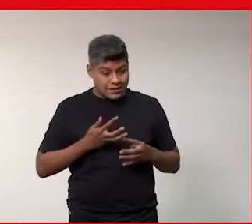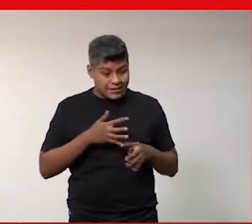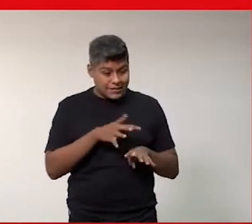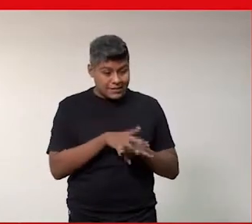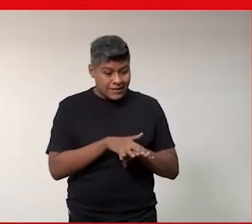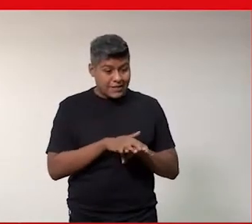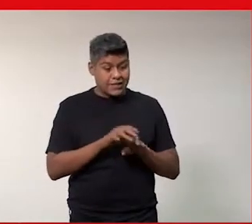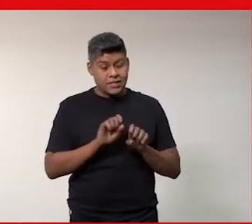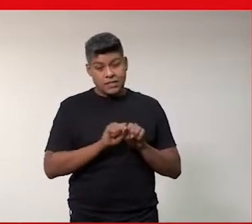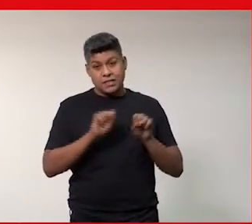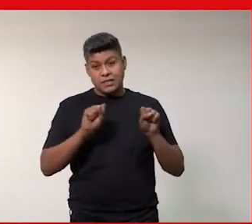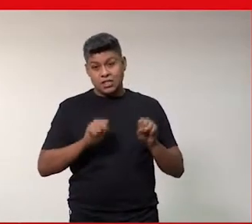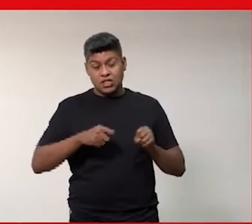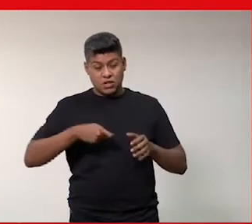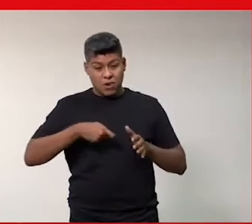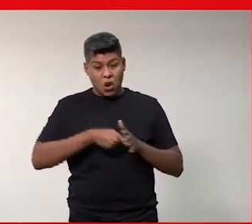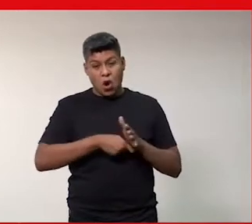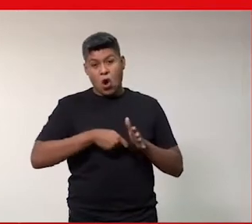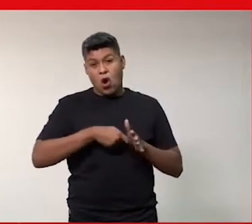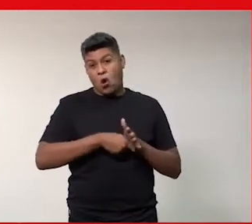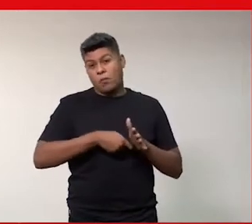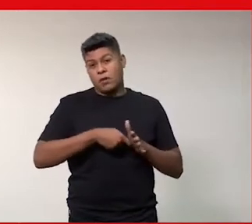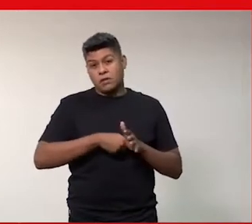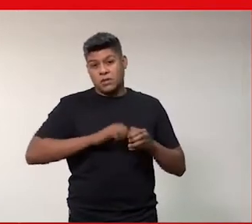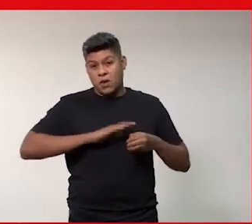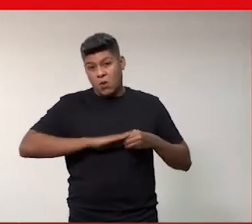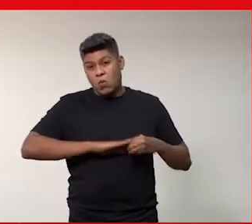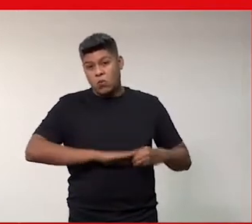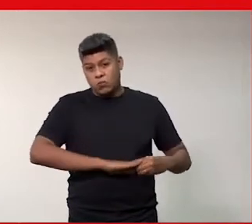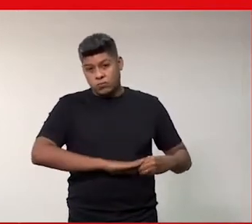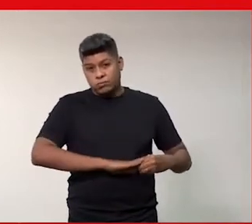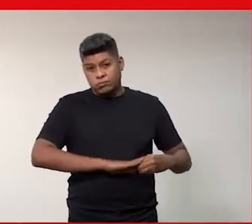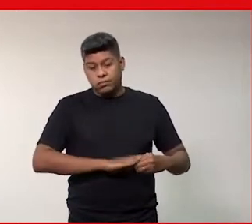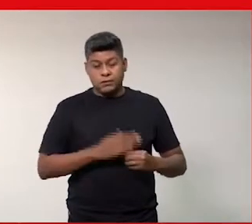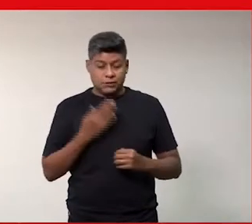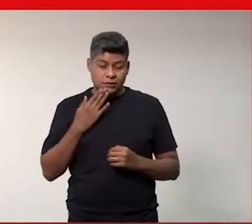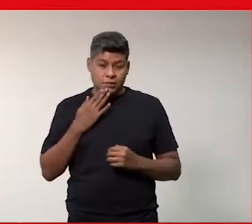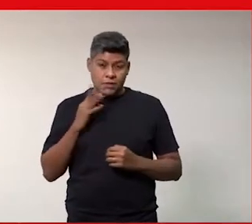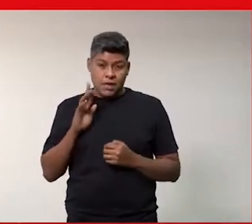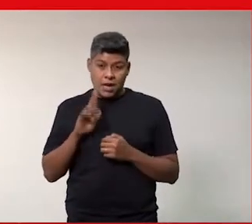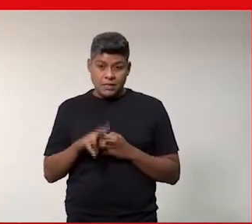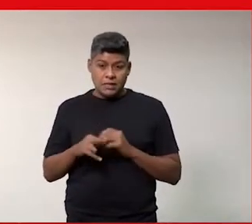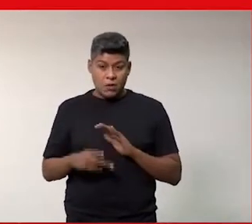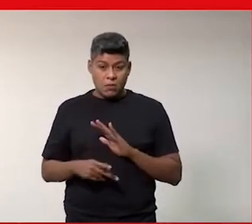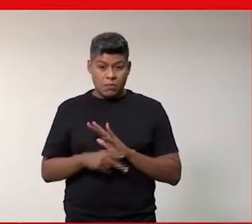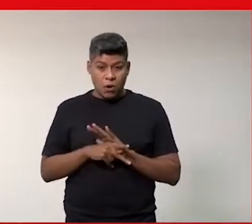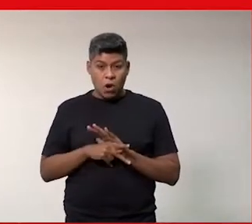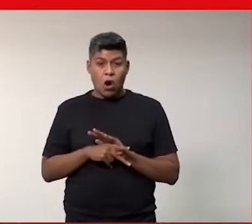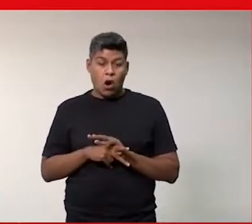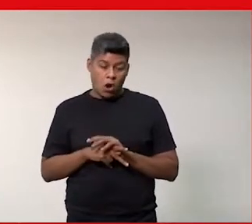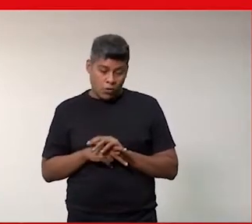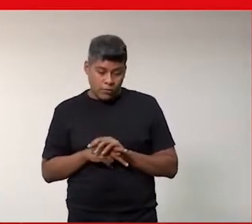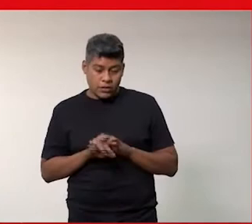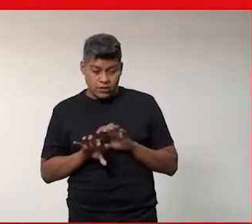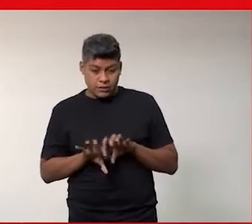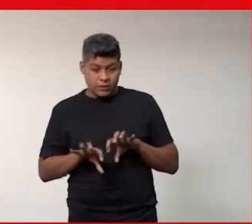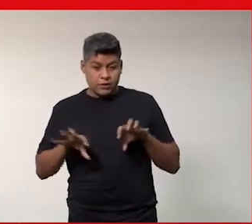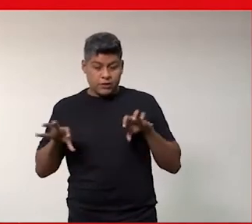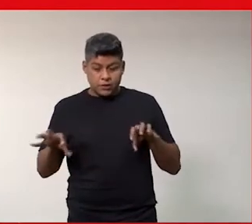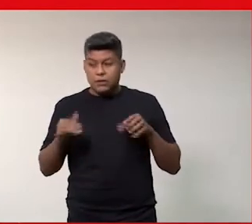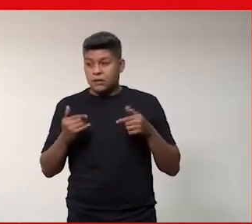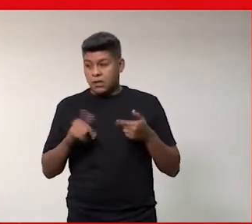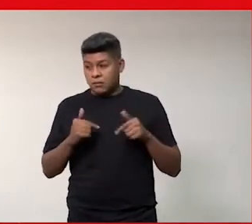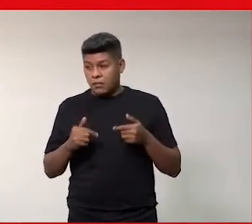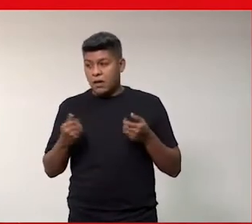sistema de opressão do patriarcado. E em razão disso, e da própria divisão sexual do trabalho, que